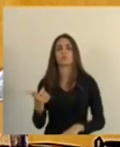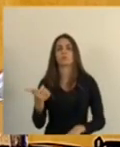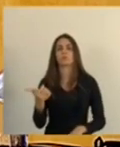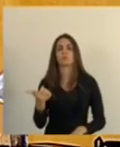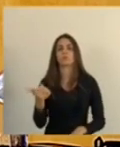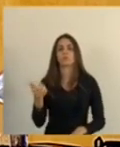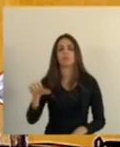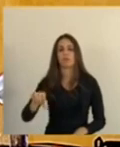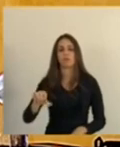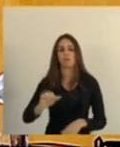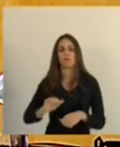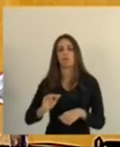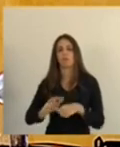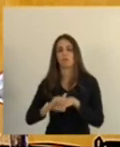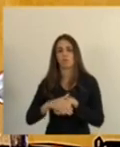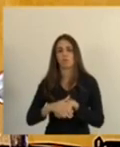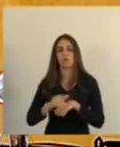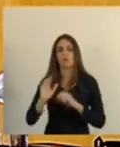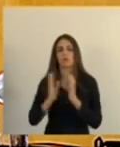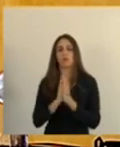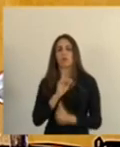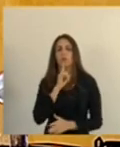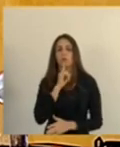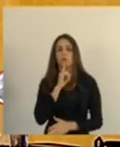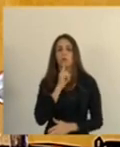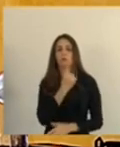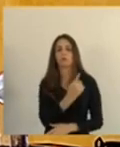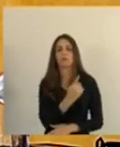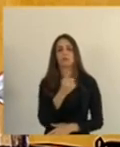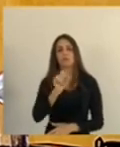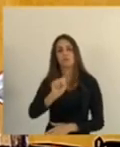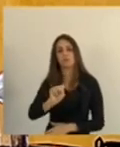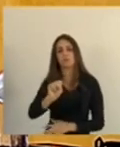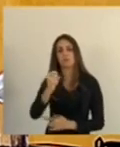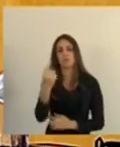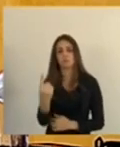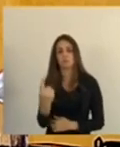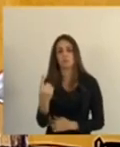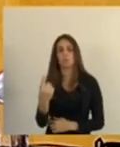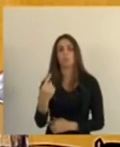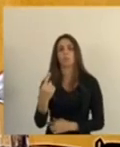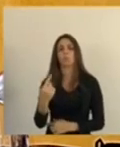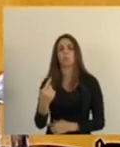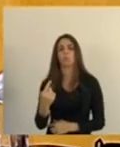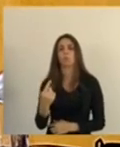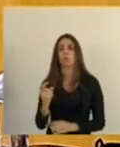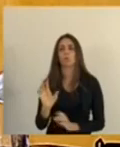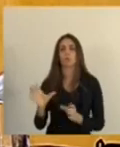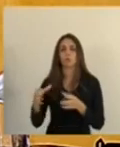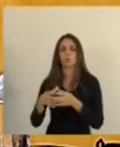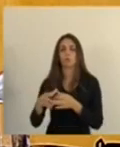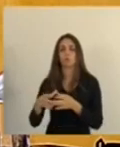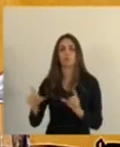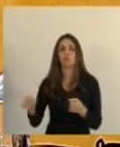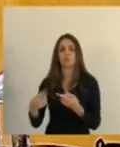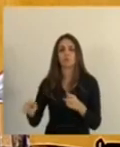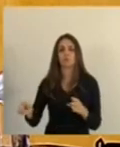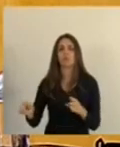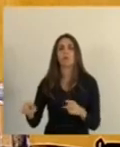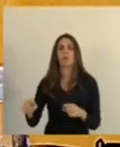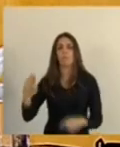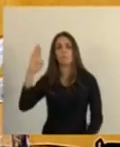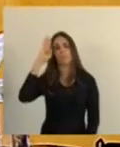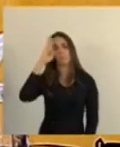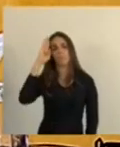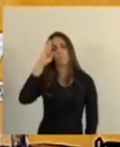homenagem ao aniversário de 181 anos da banda de música da polícia militar do